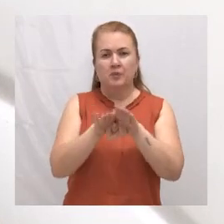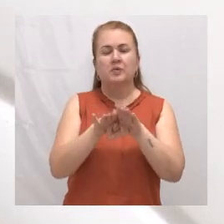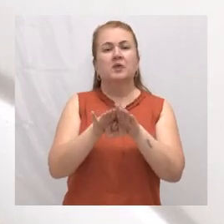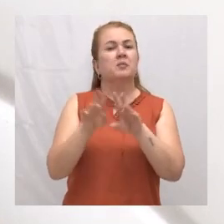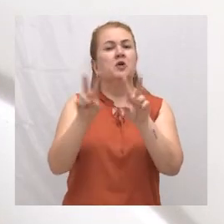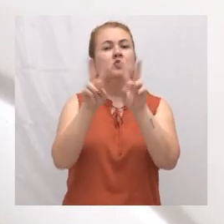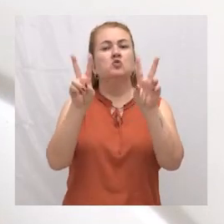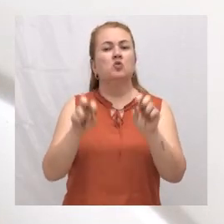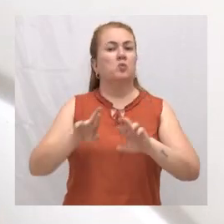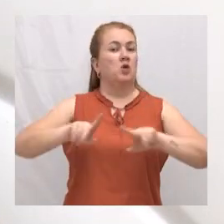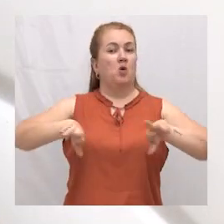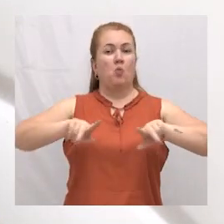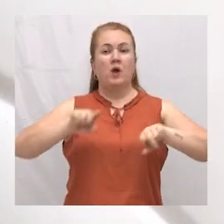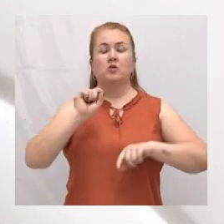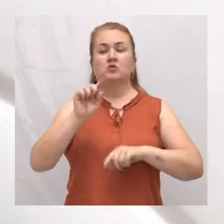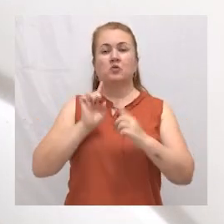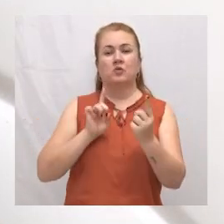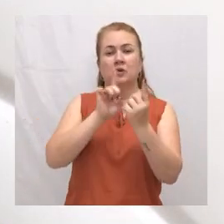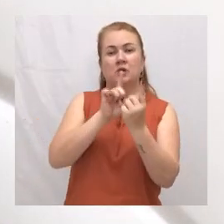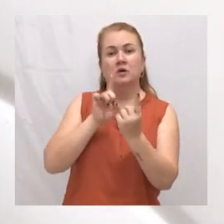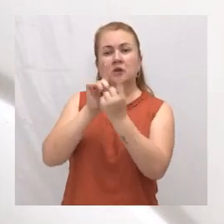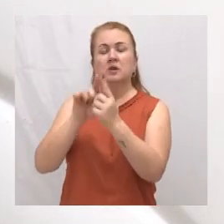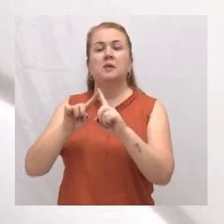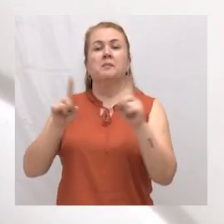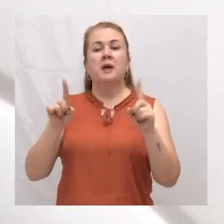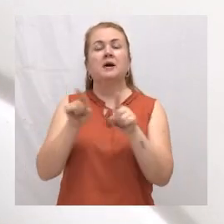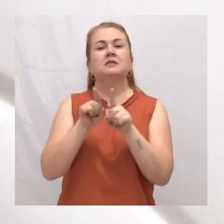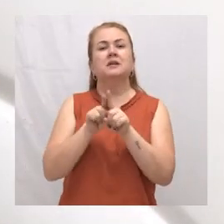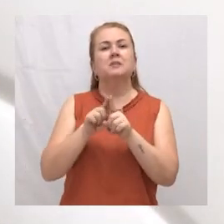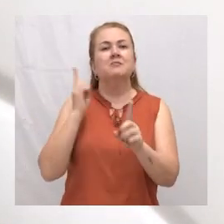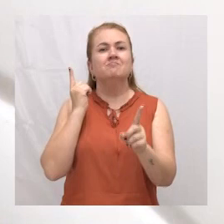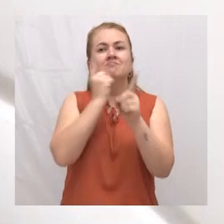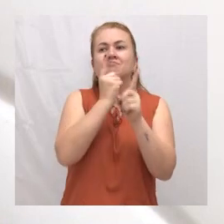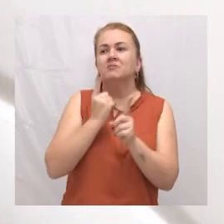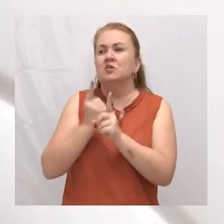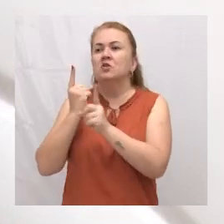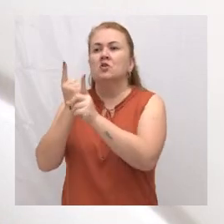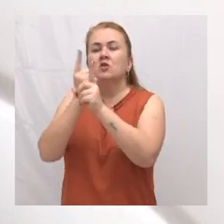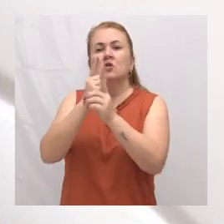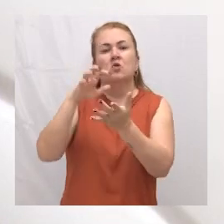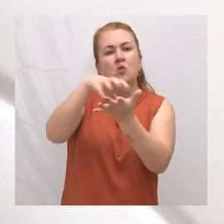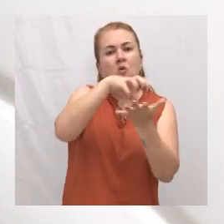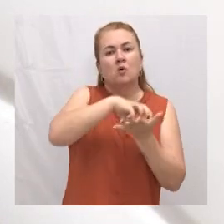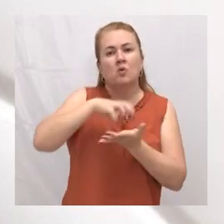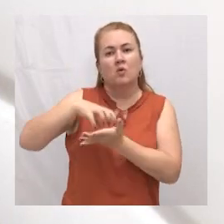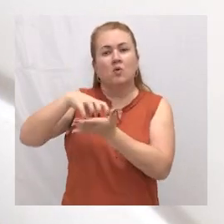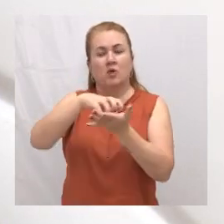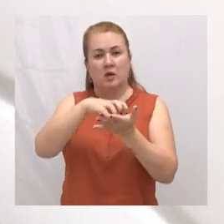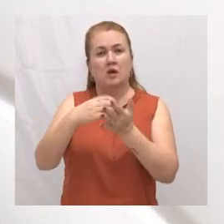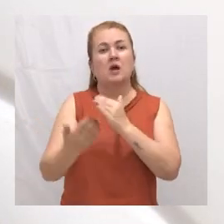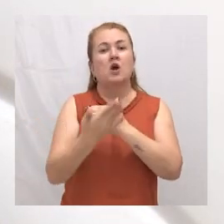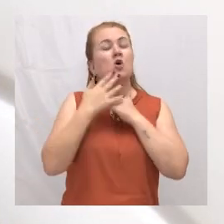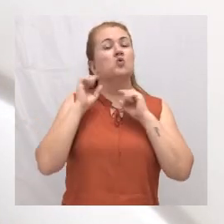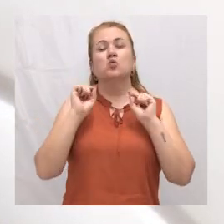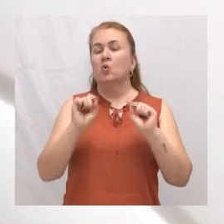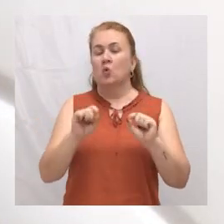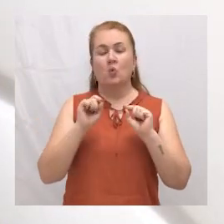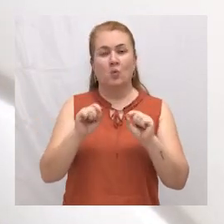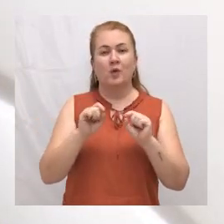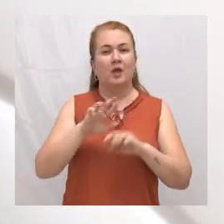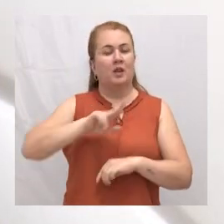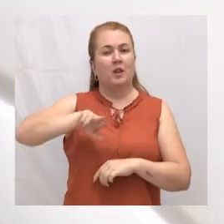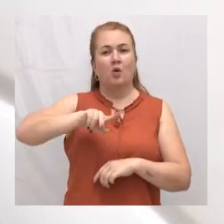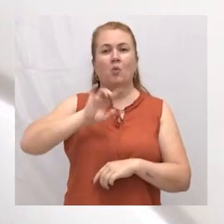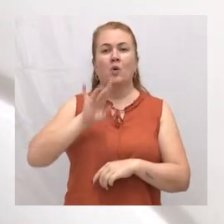termos não só de atendimento, como de localização, que favoreceu não só a parte de